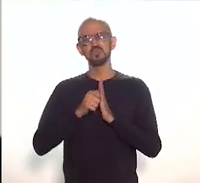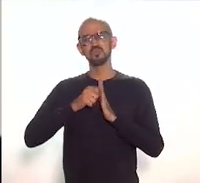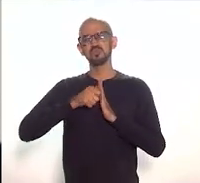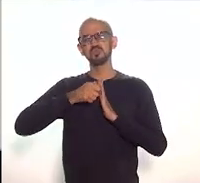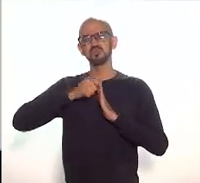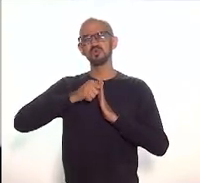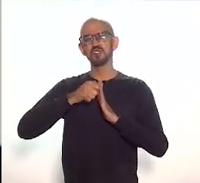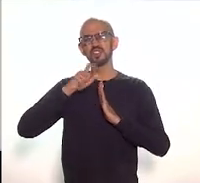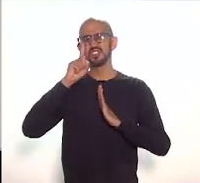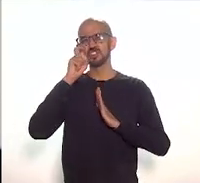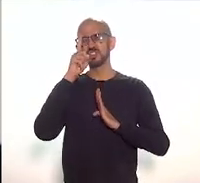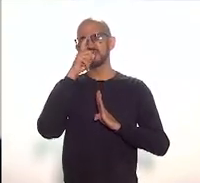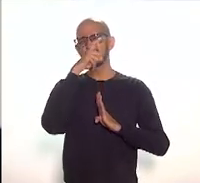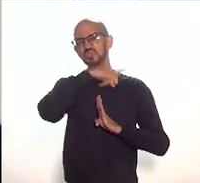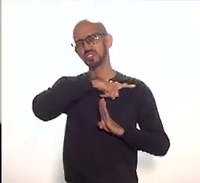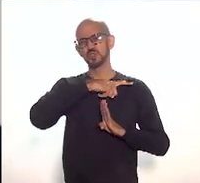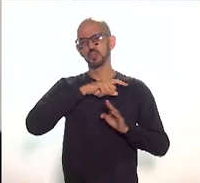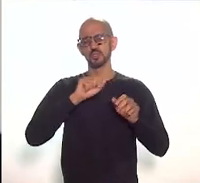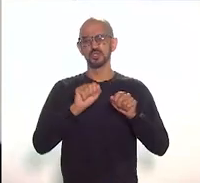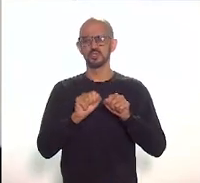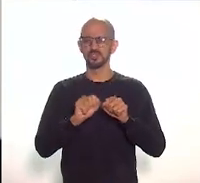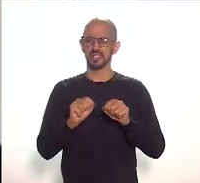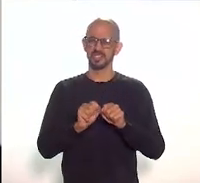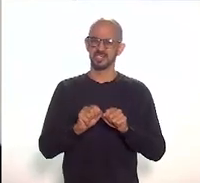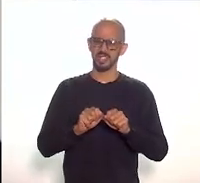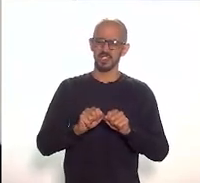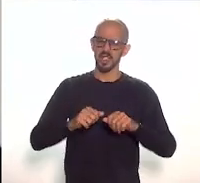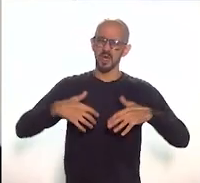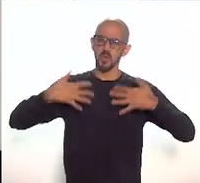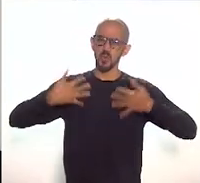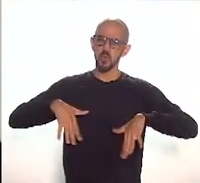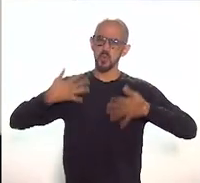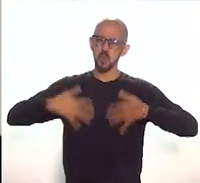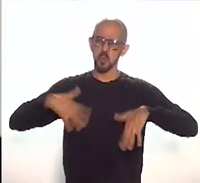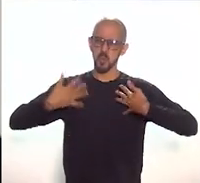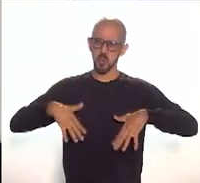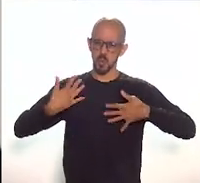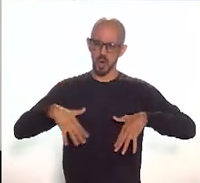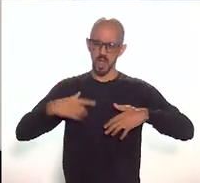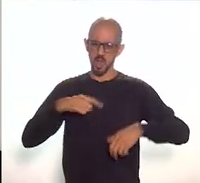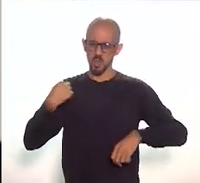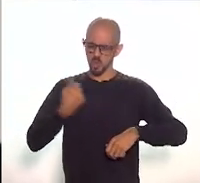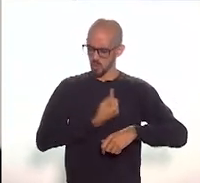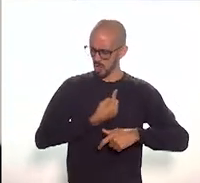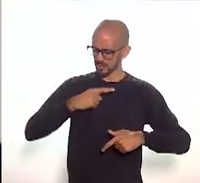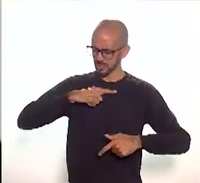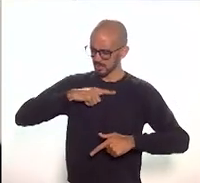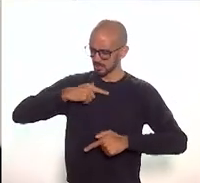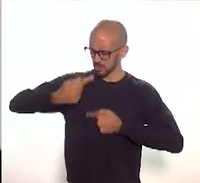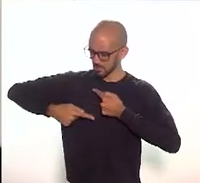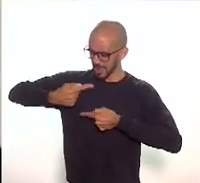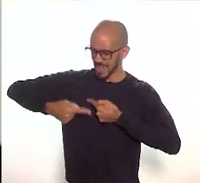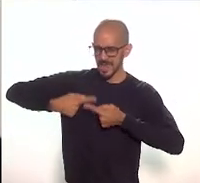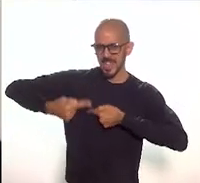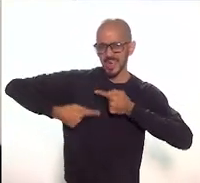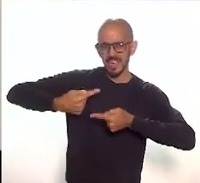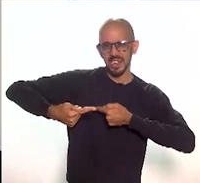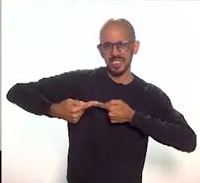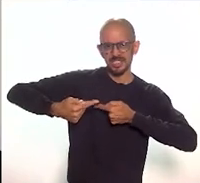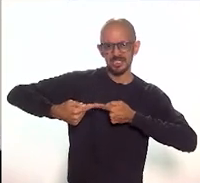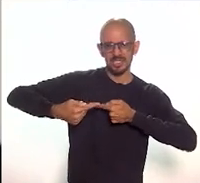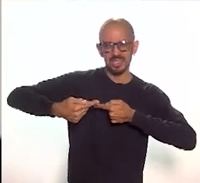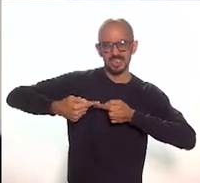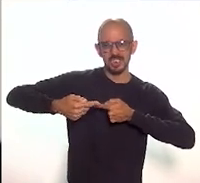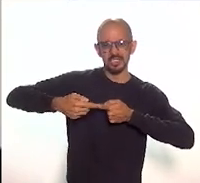que acontece na da nossa herança lusitana somado ao jeitinho